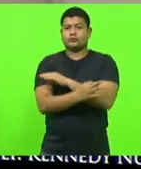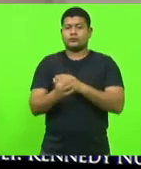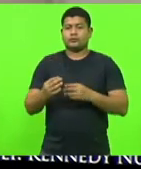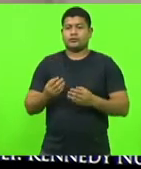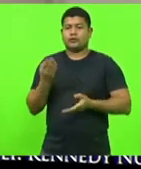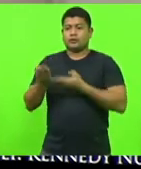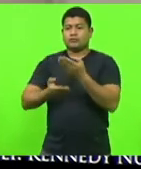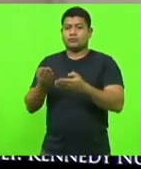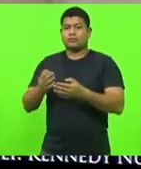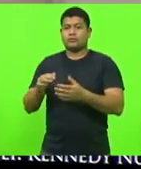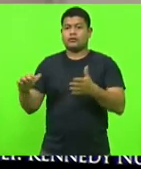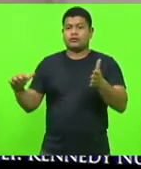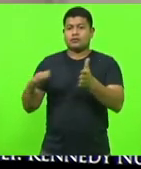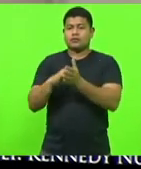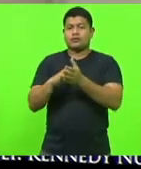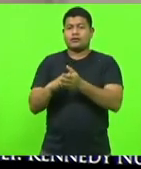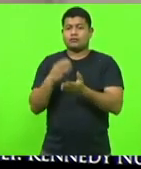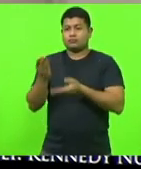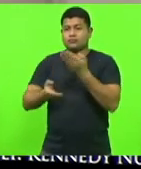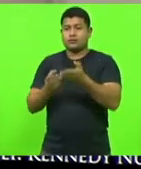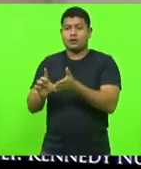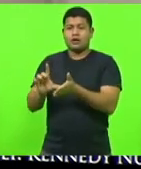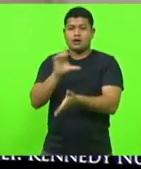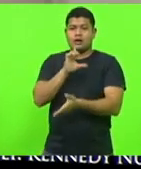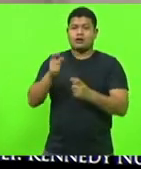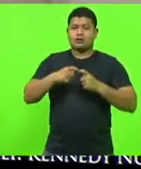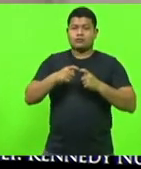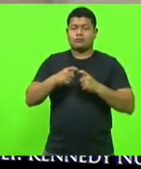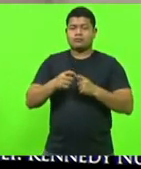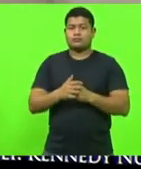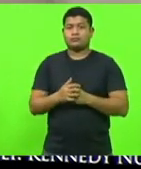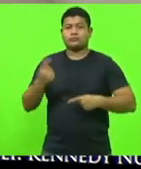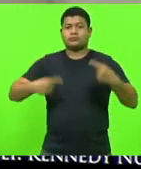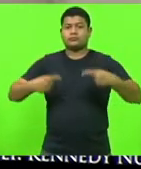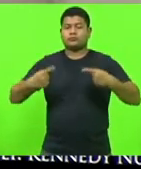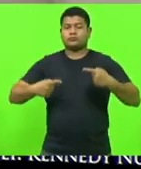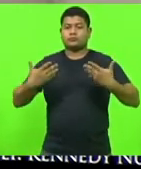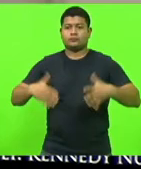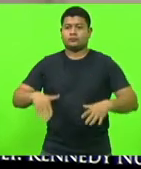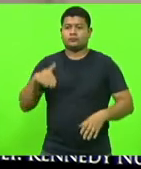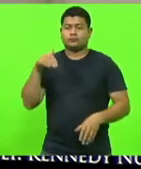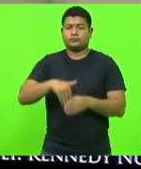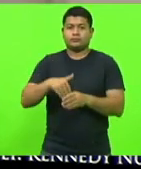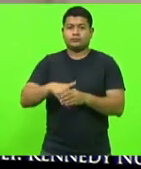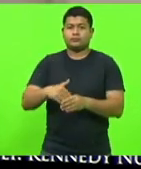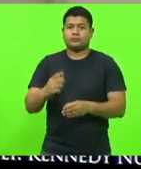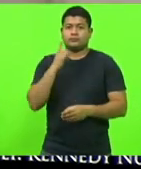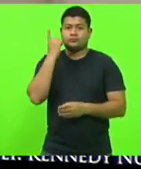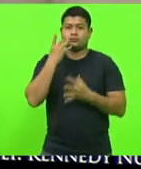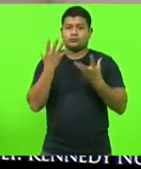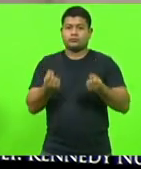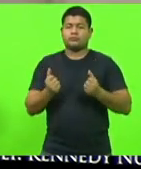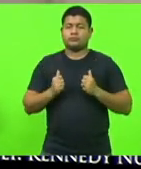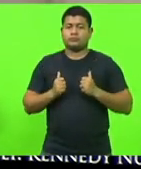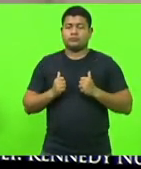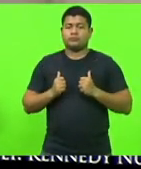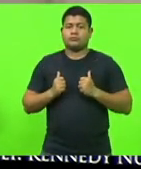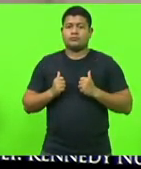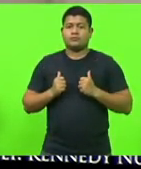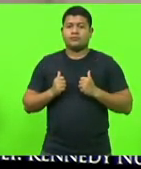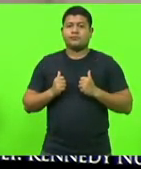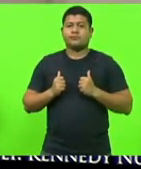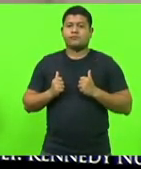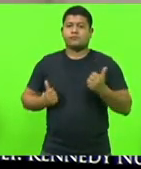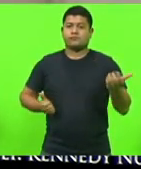prestaram atendimento pré-hospitalar. Em discussão. Não havendo quem queira discutir. Em votação. Deputados que aprovam,